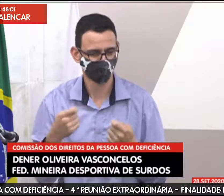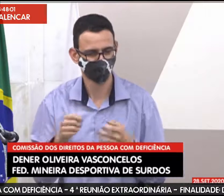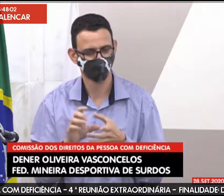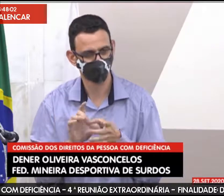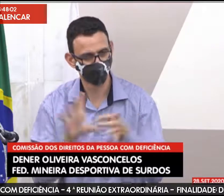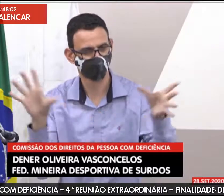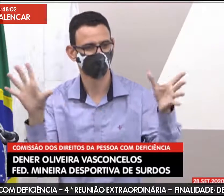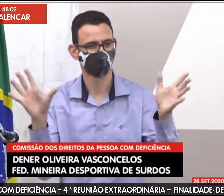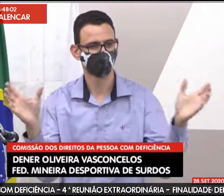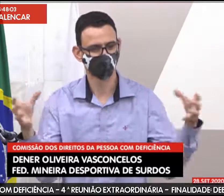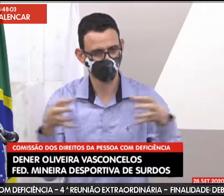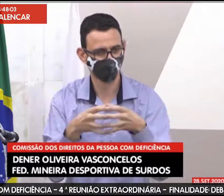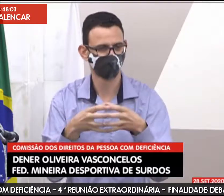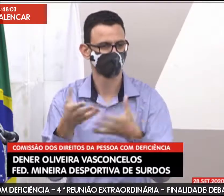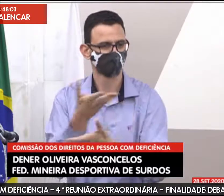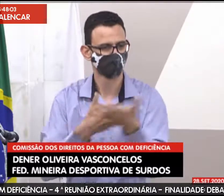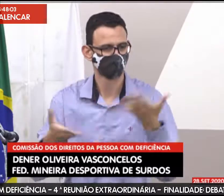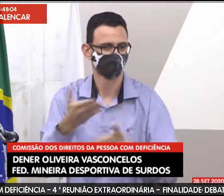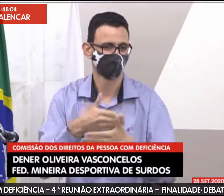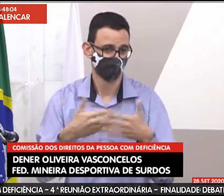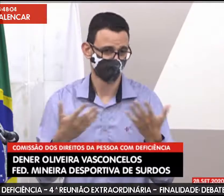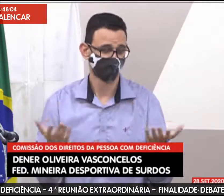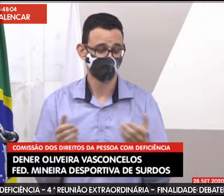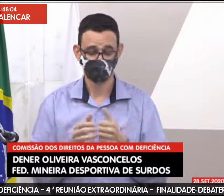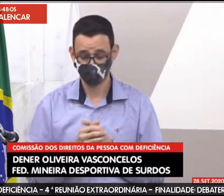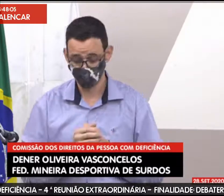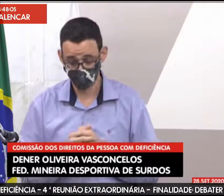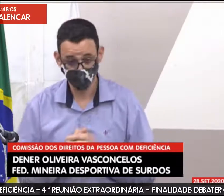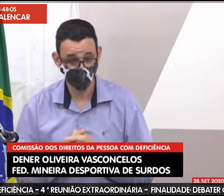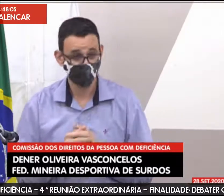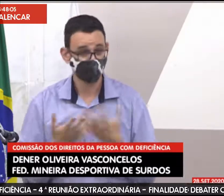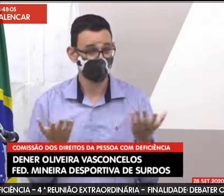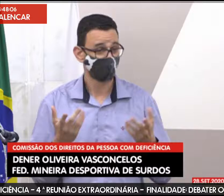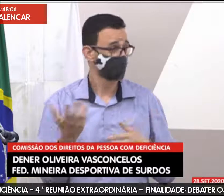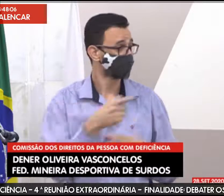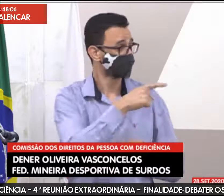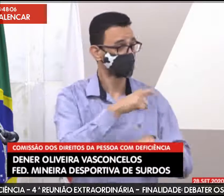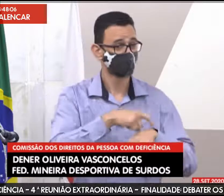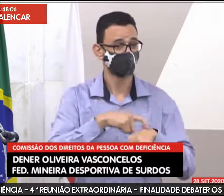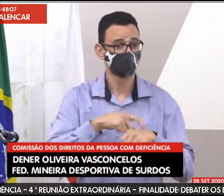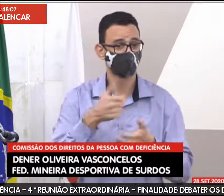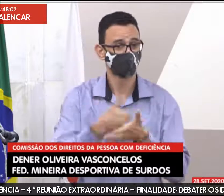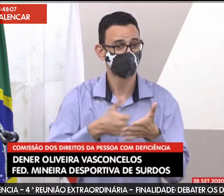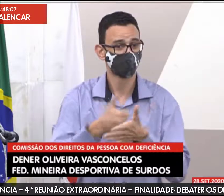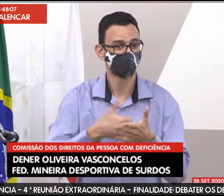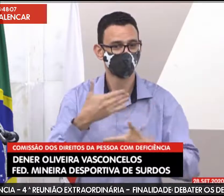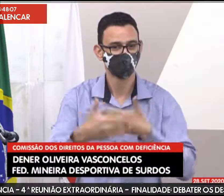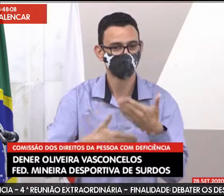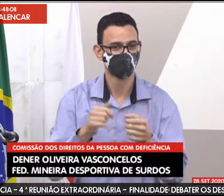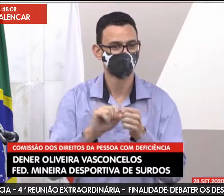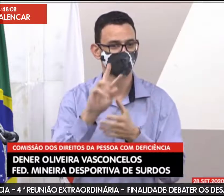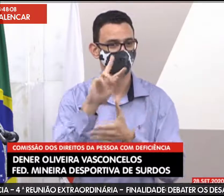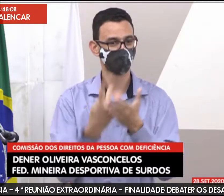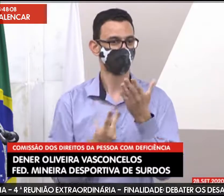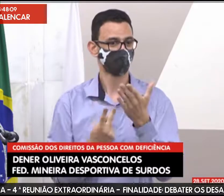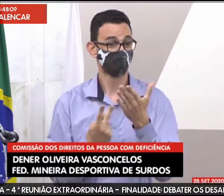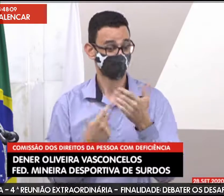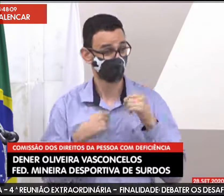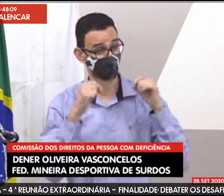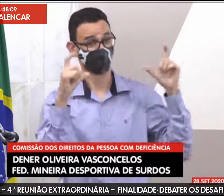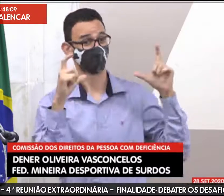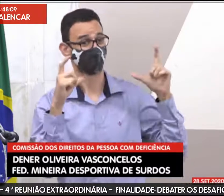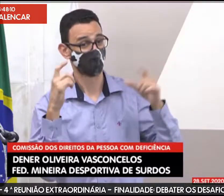Então, é o que nós desejamos muito, que haja essa situação onde nós possamos ter esse apoio de todos,